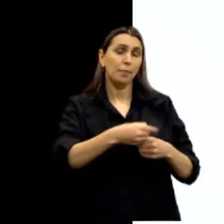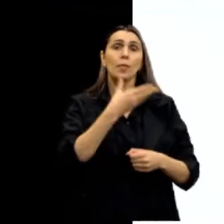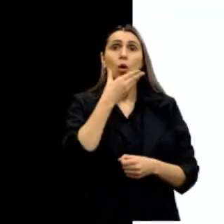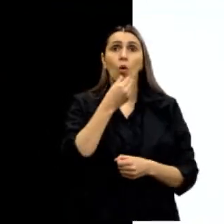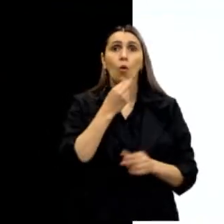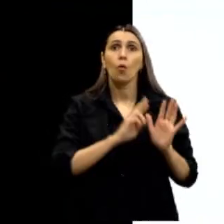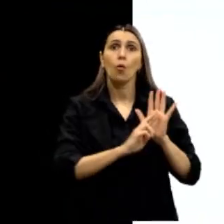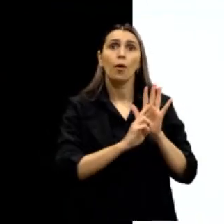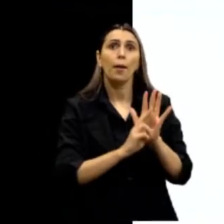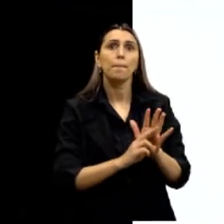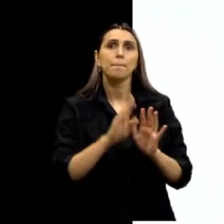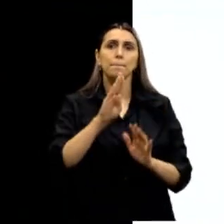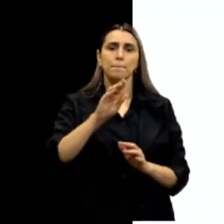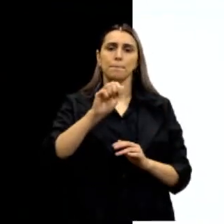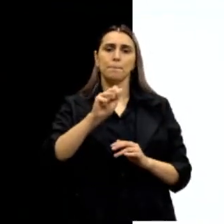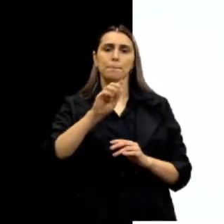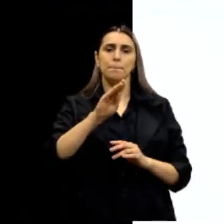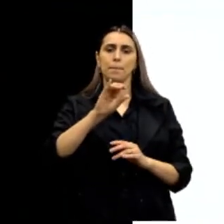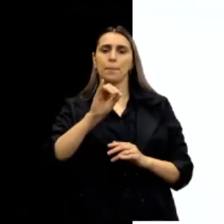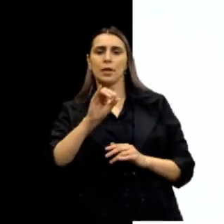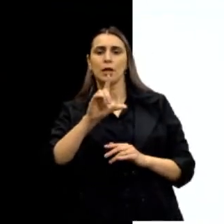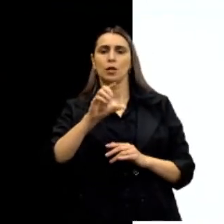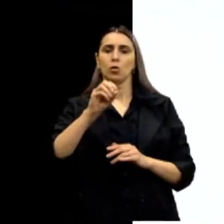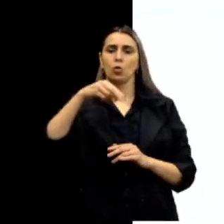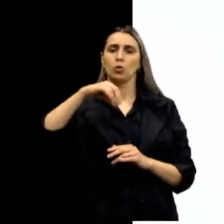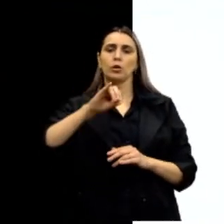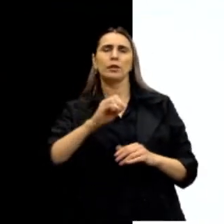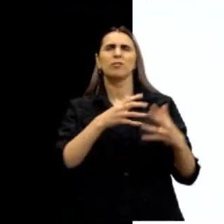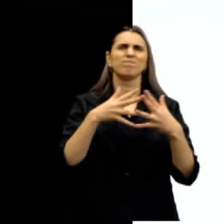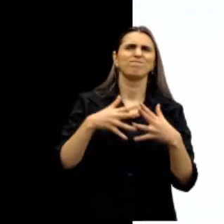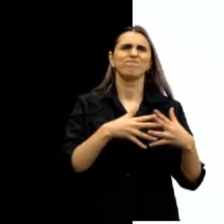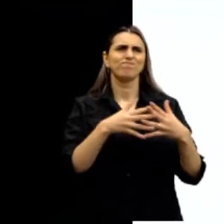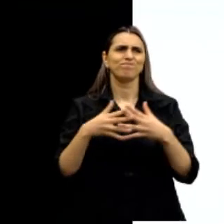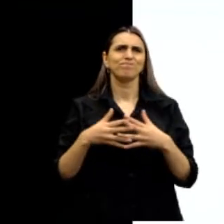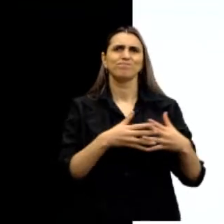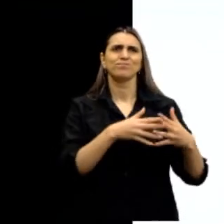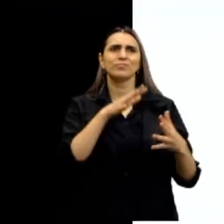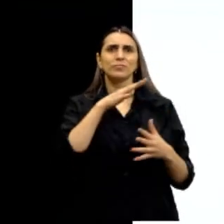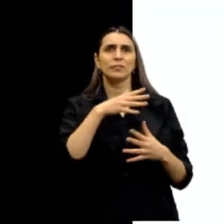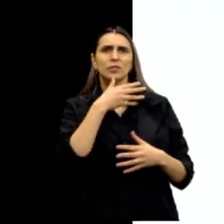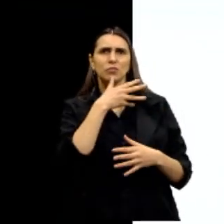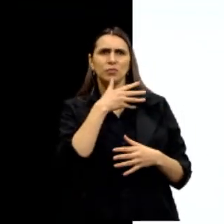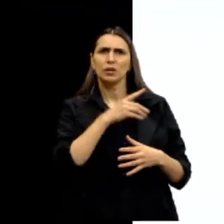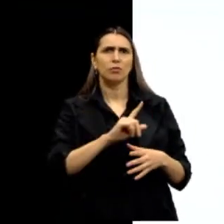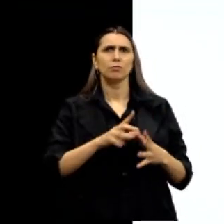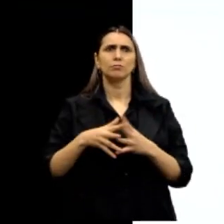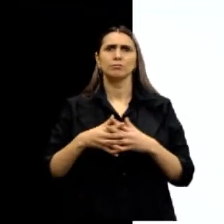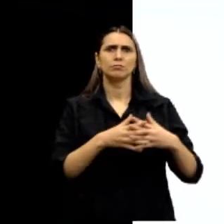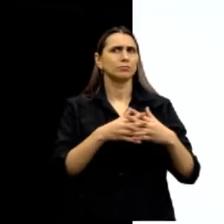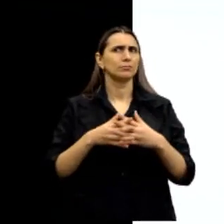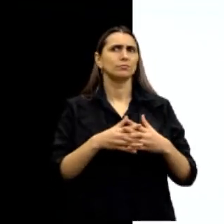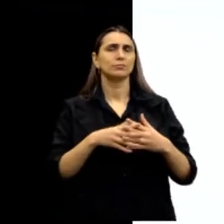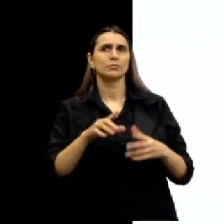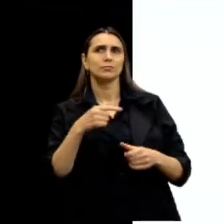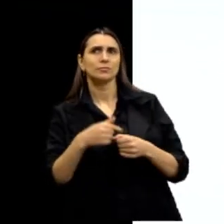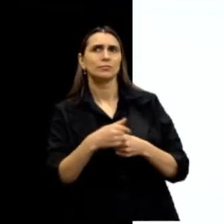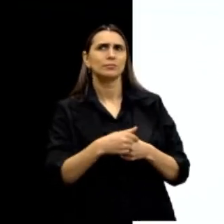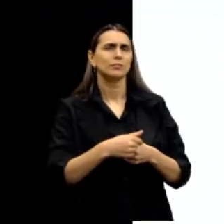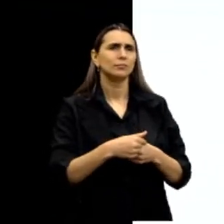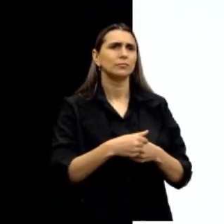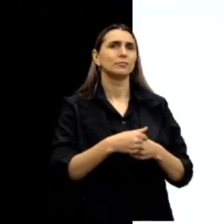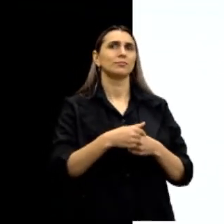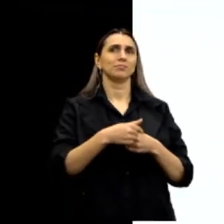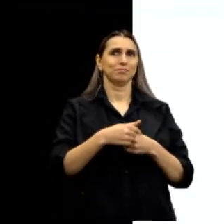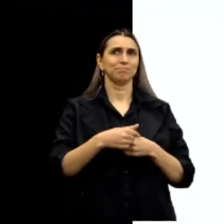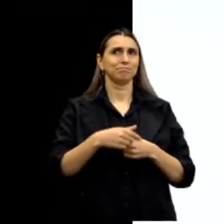pela Babilônia, Babel, confusão, Babilônia, Cidade da Confusão. Então, Santo Agostinho fala,